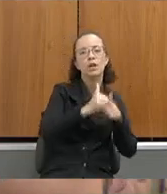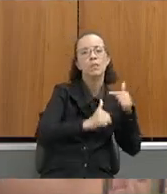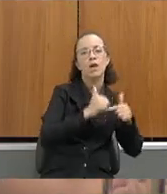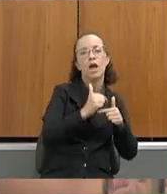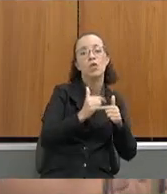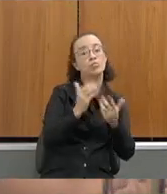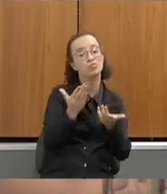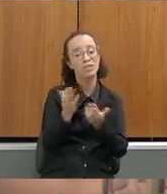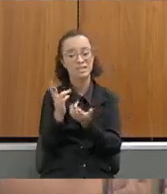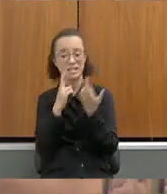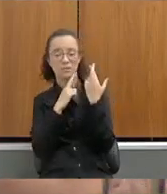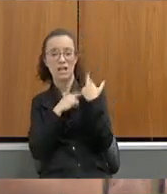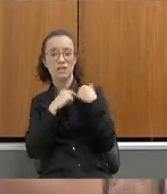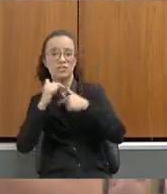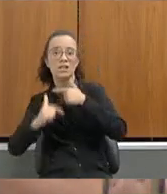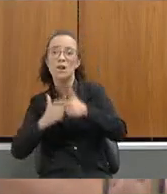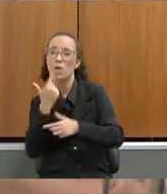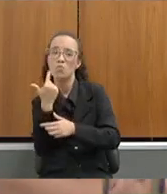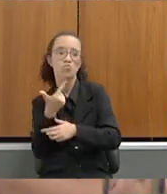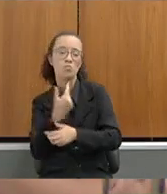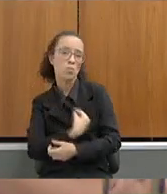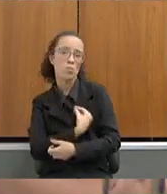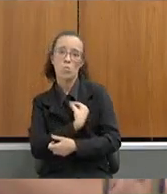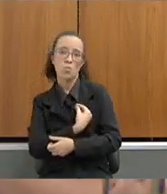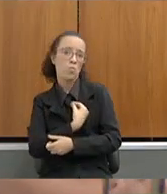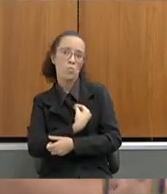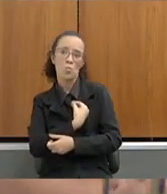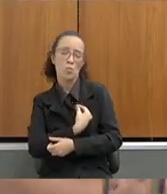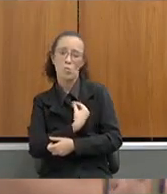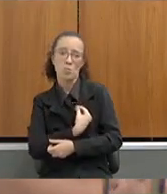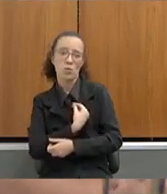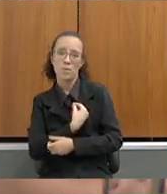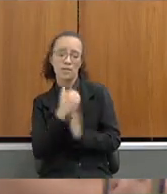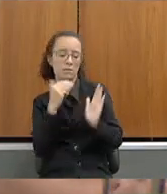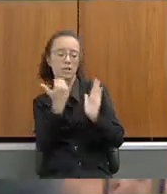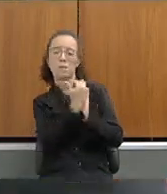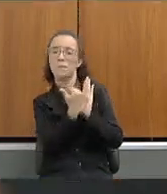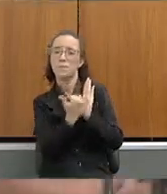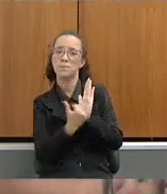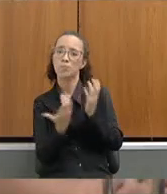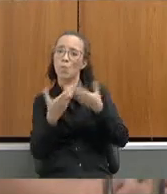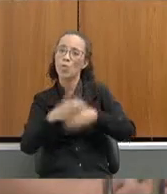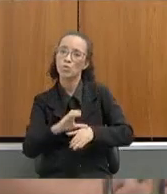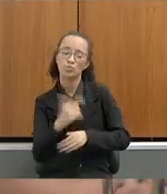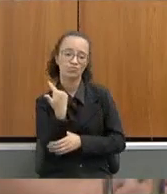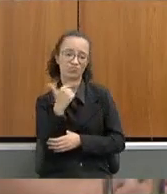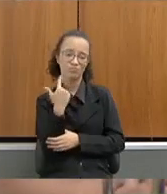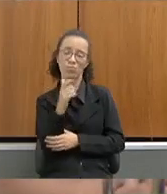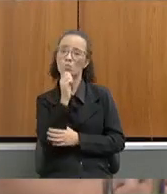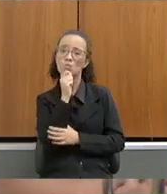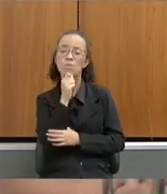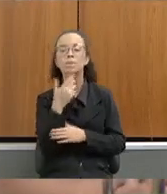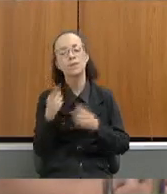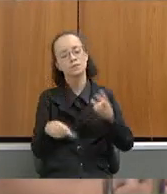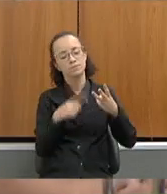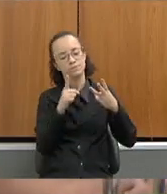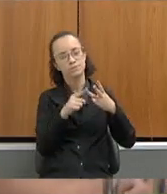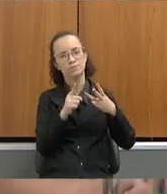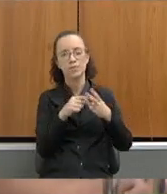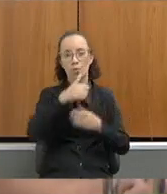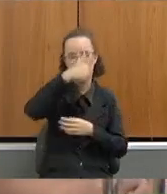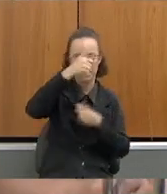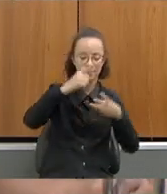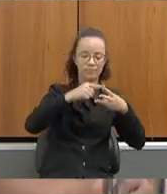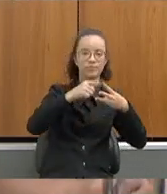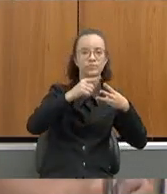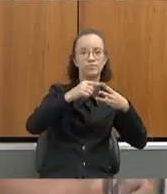cargo não está entre os cargos em estudo para a realização do concurso. A minha terceira questão. Então, a primeira